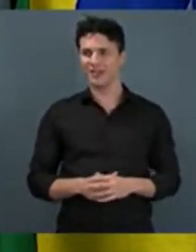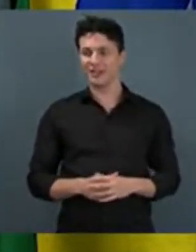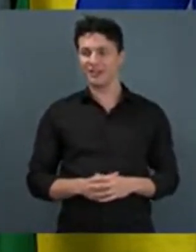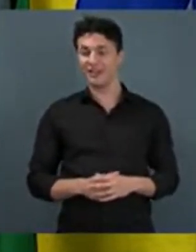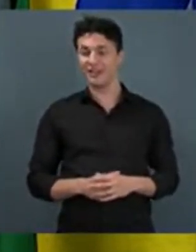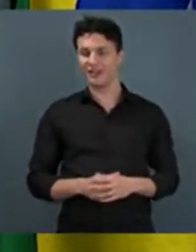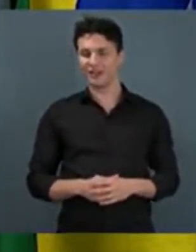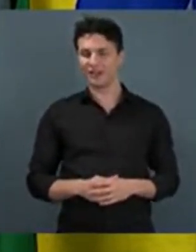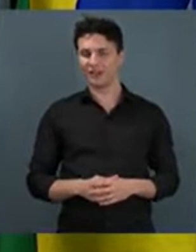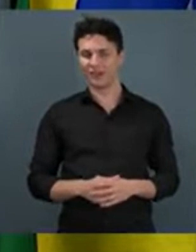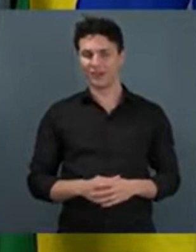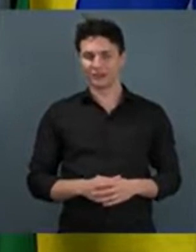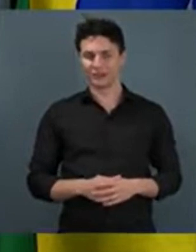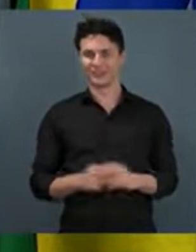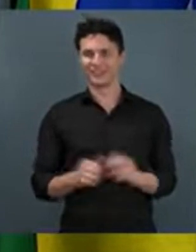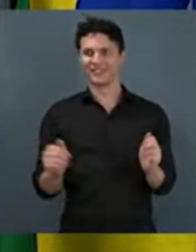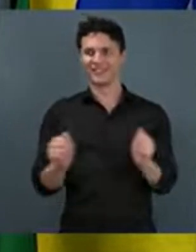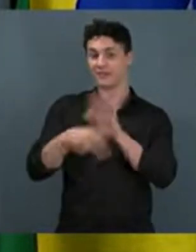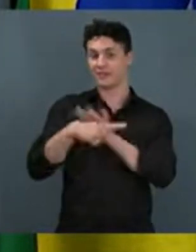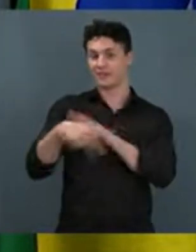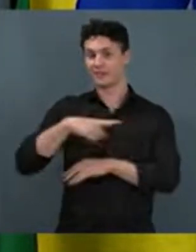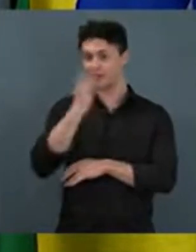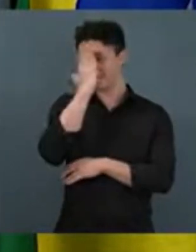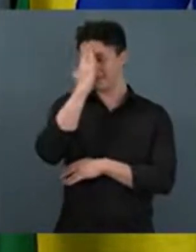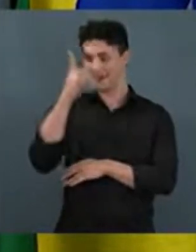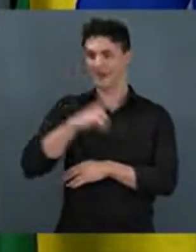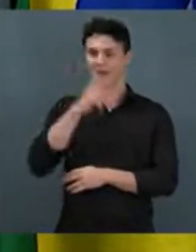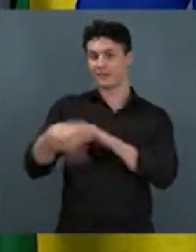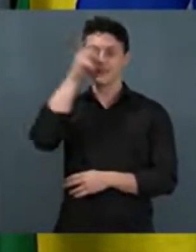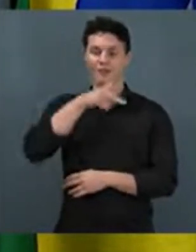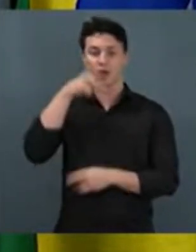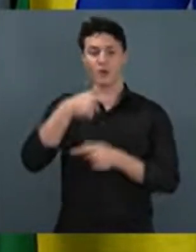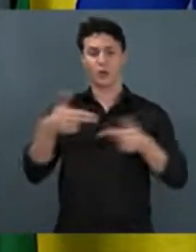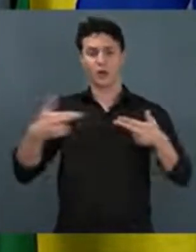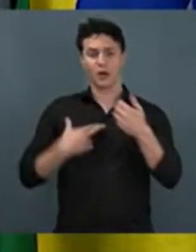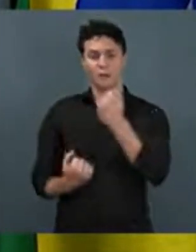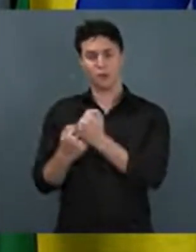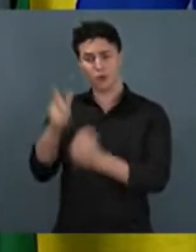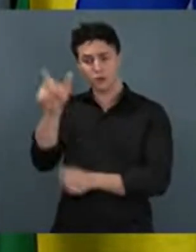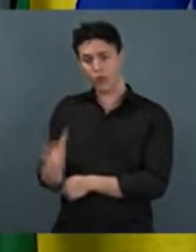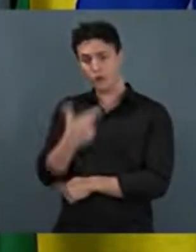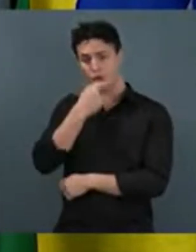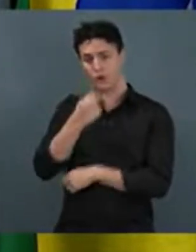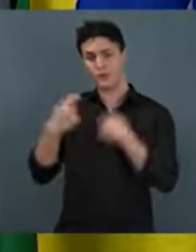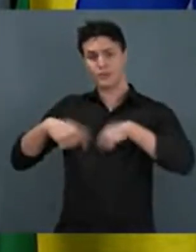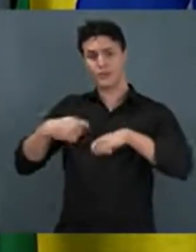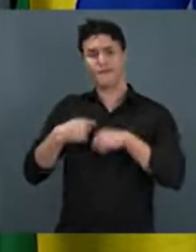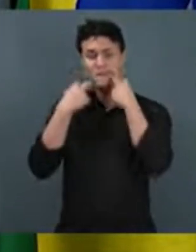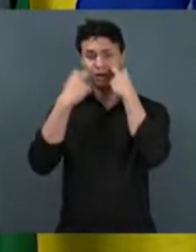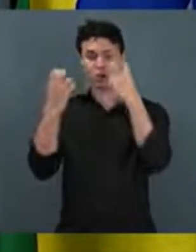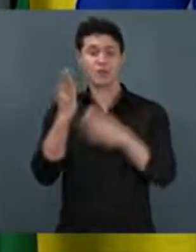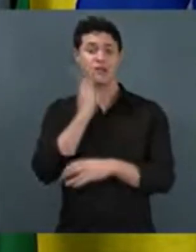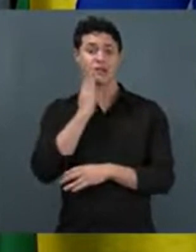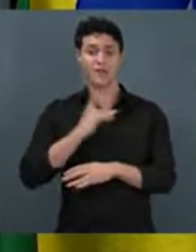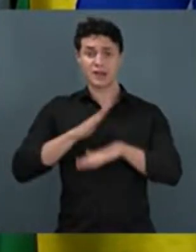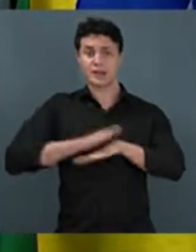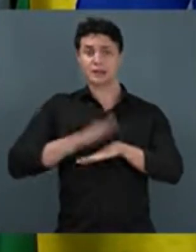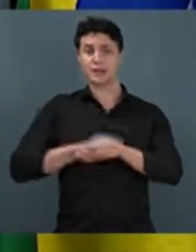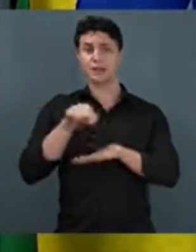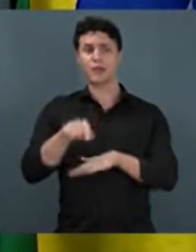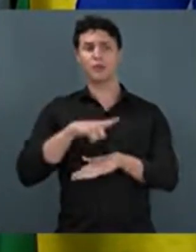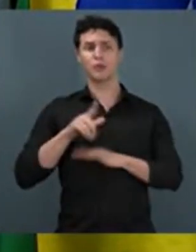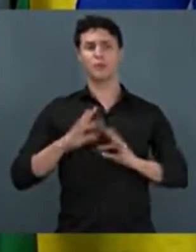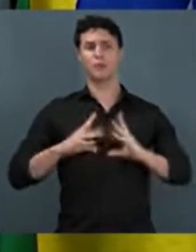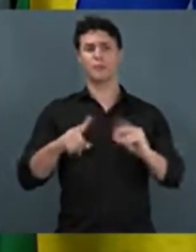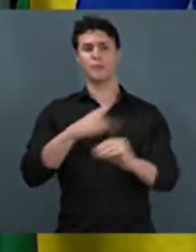-presidente Bolsonaro, é respeitar parlamentares e políticos que apoiaram ele. Ele tem que ter vergonha na cara de fazer isso. É o que todos